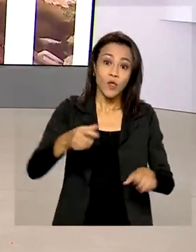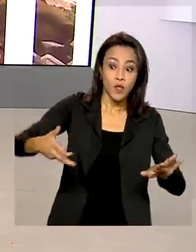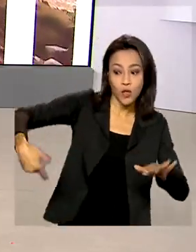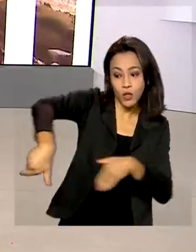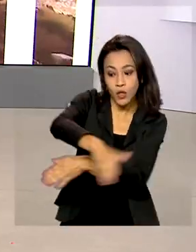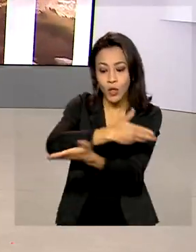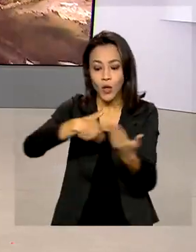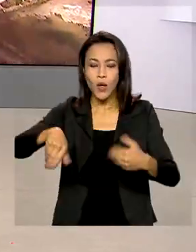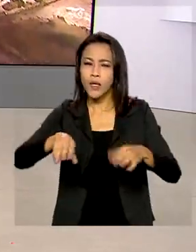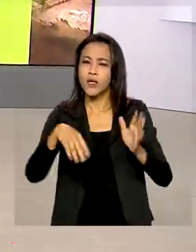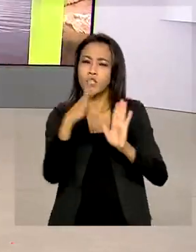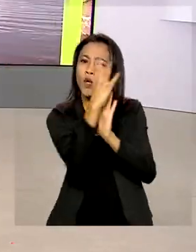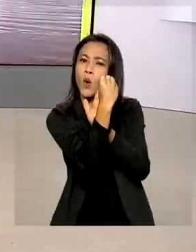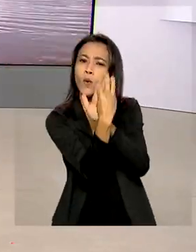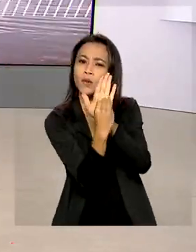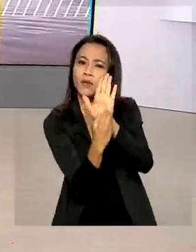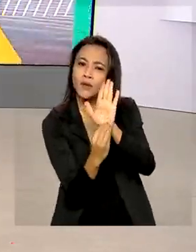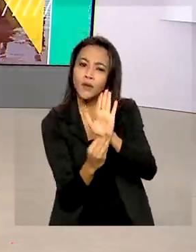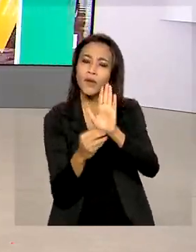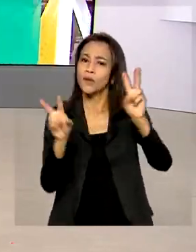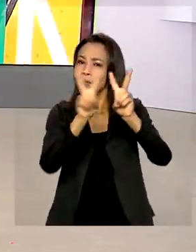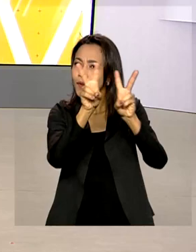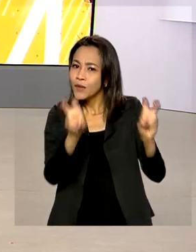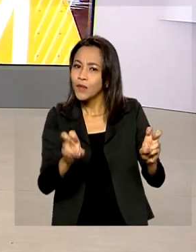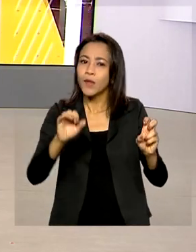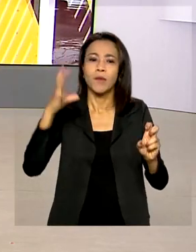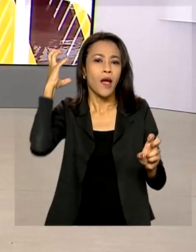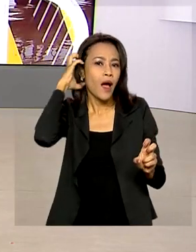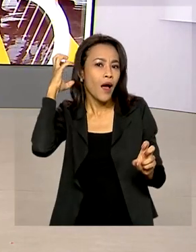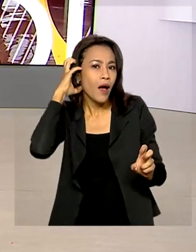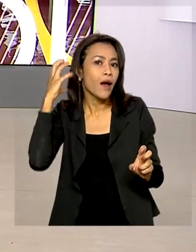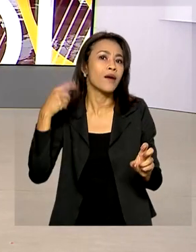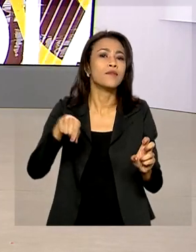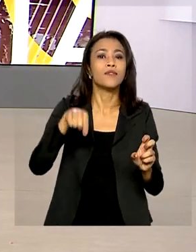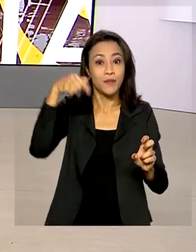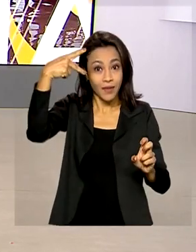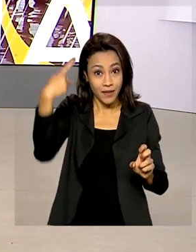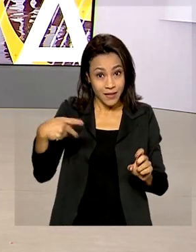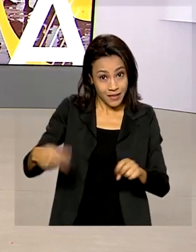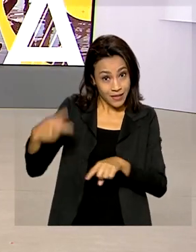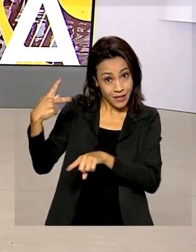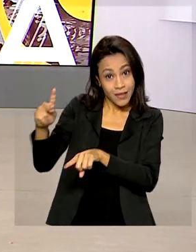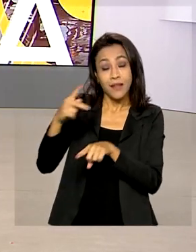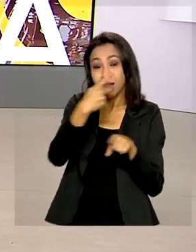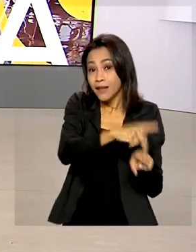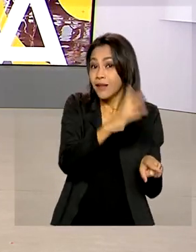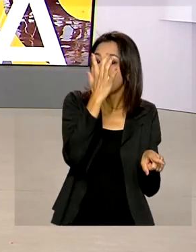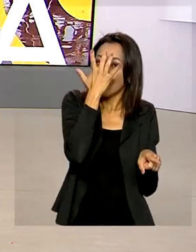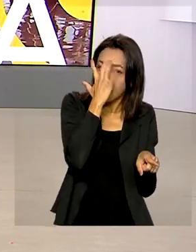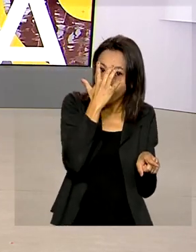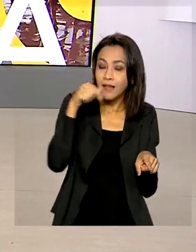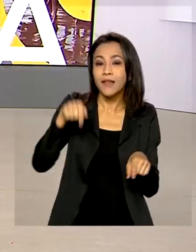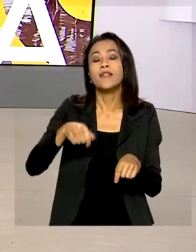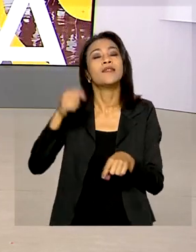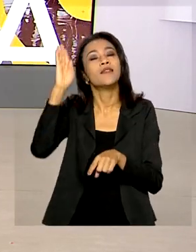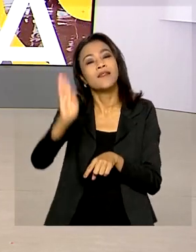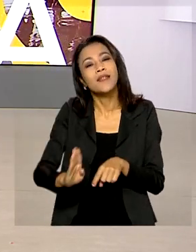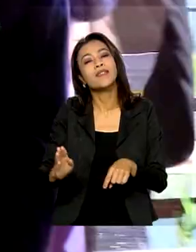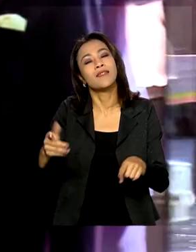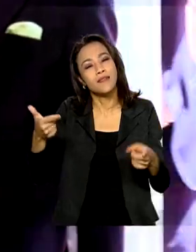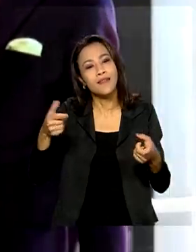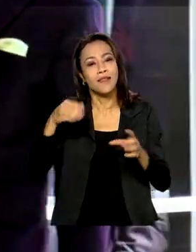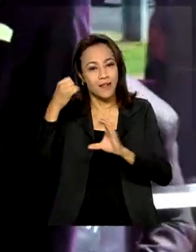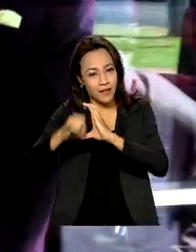conteúdo entre o Serviço Público de Rádiofusão Indiano e a EBC, empresa da qual a TV Brasil faz parte.